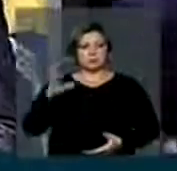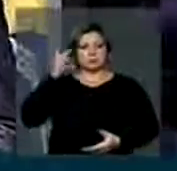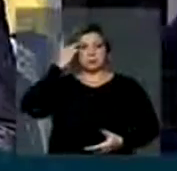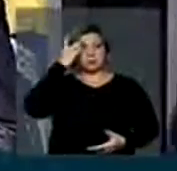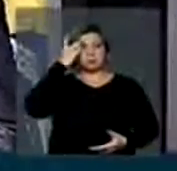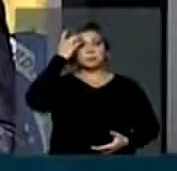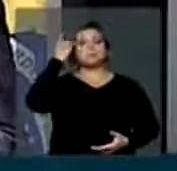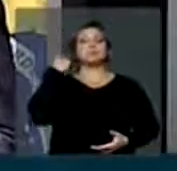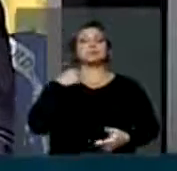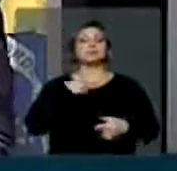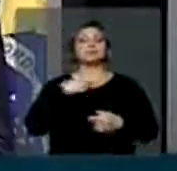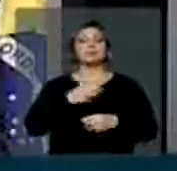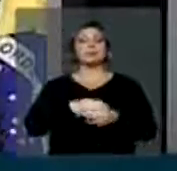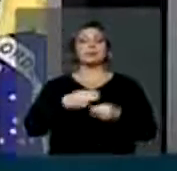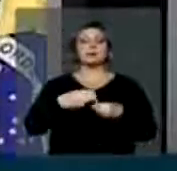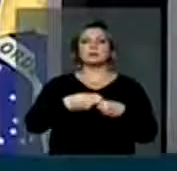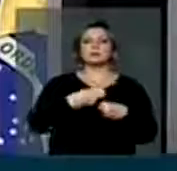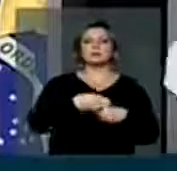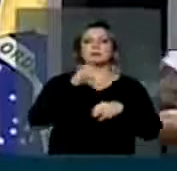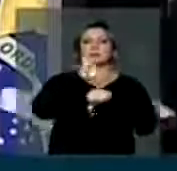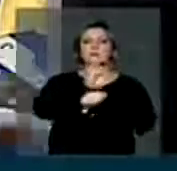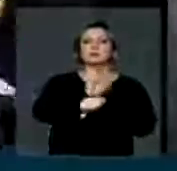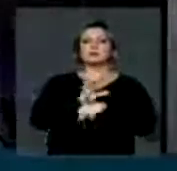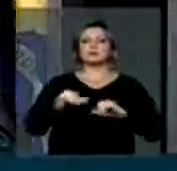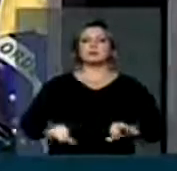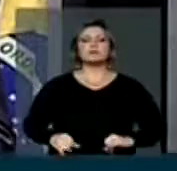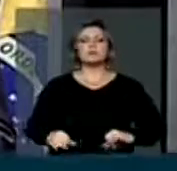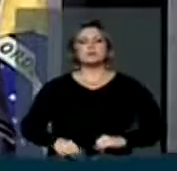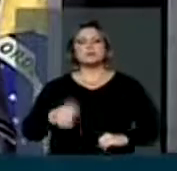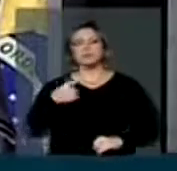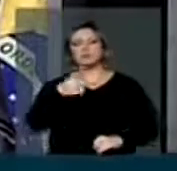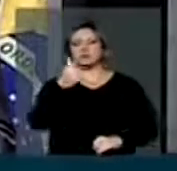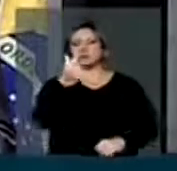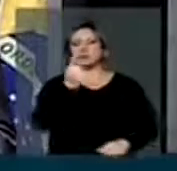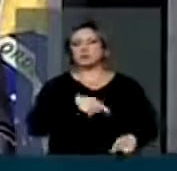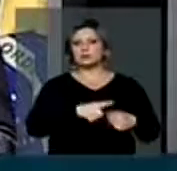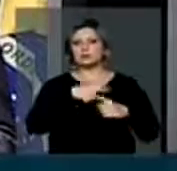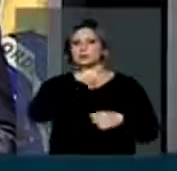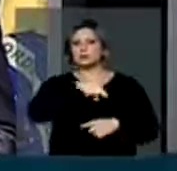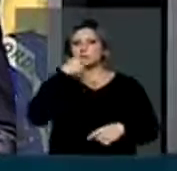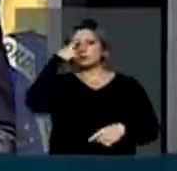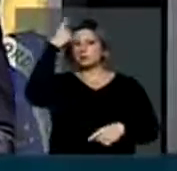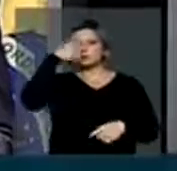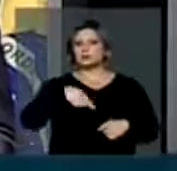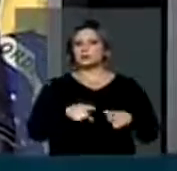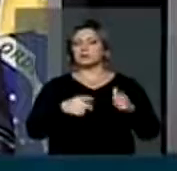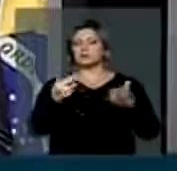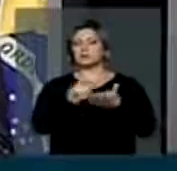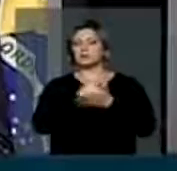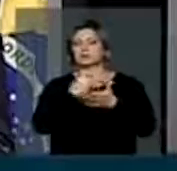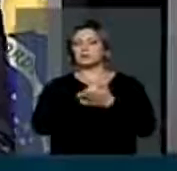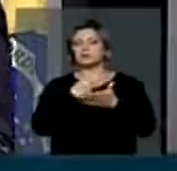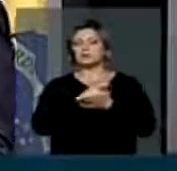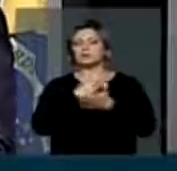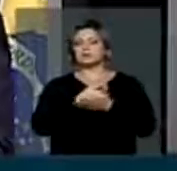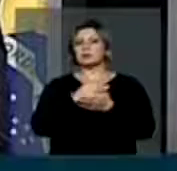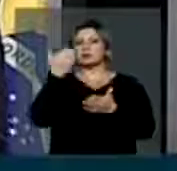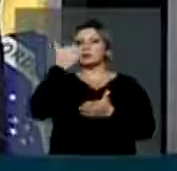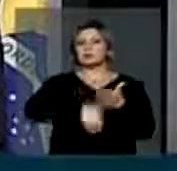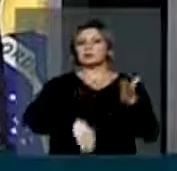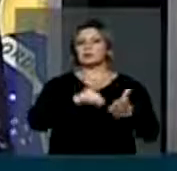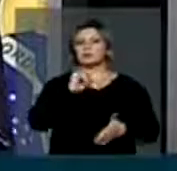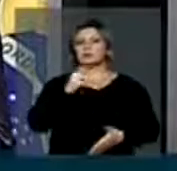os municípios e os estados estão agonizando, fruto da sua política errática de incentivos